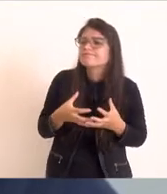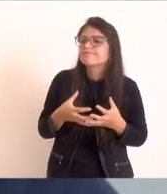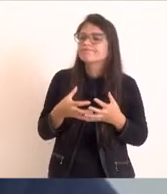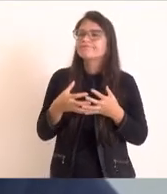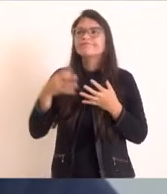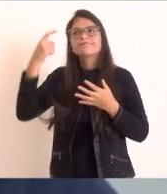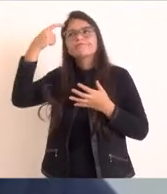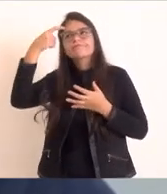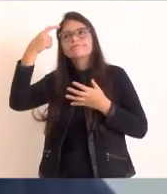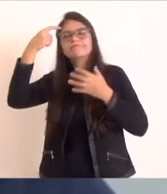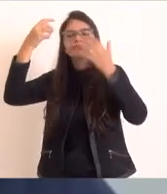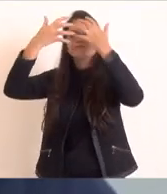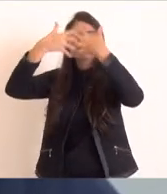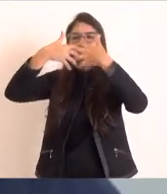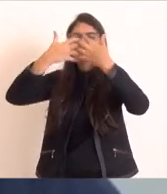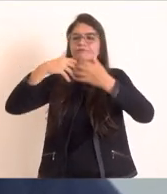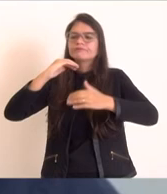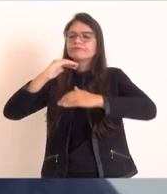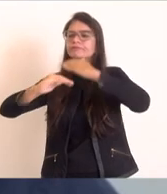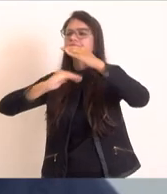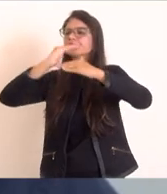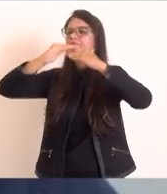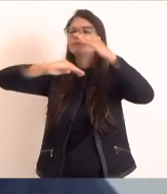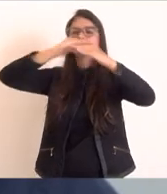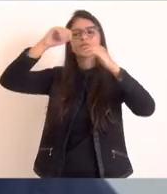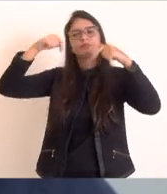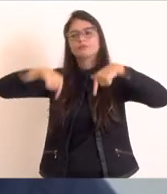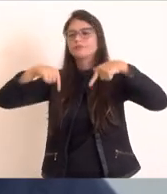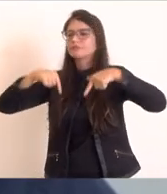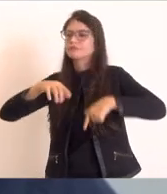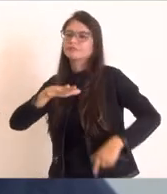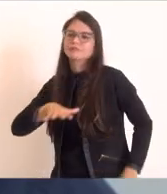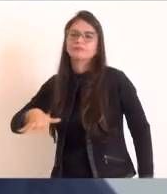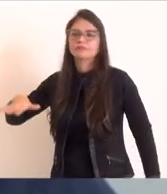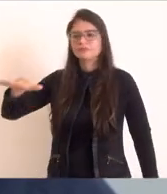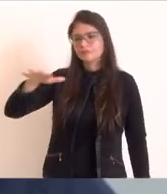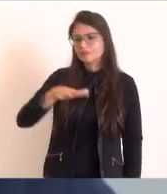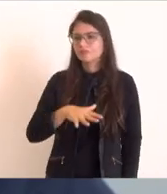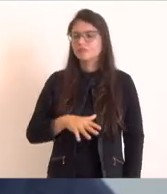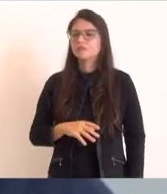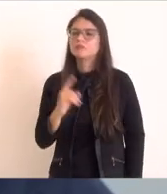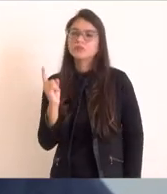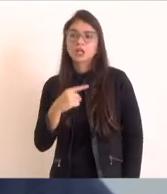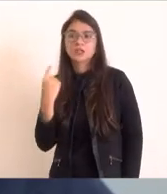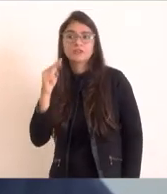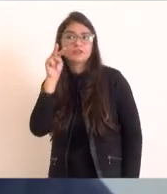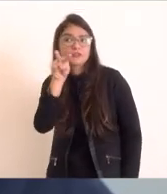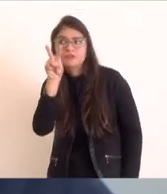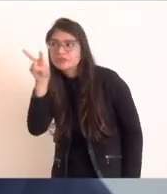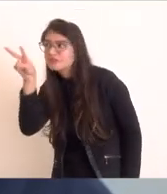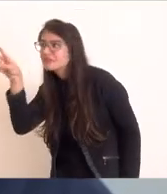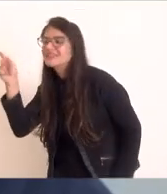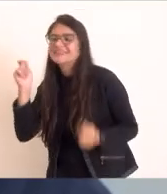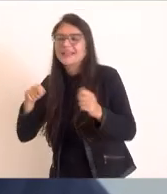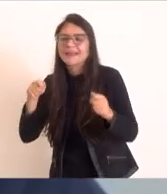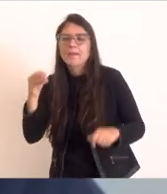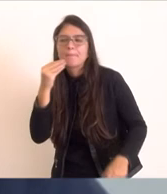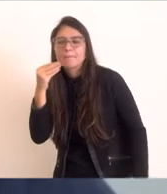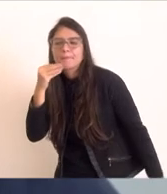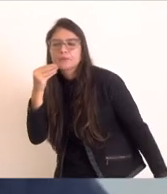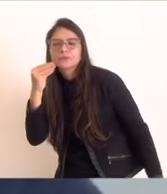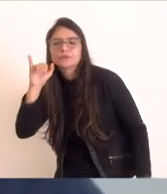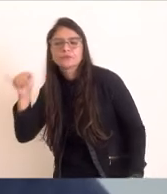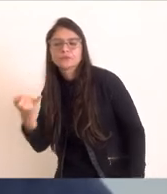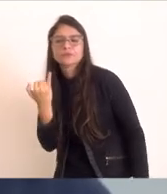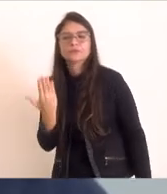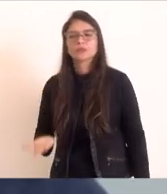de desenvolvimento para a região. A gente vê muitas oportunidades aqui, a gente acaba